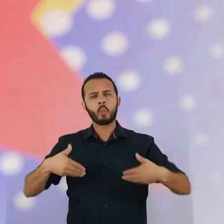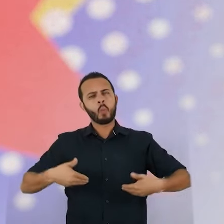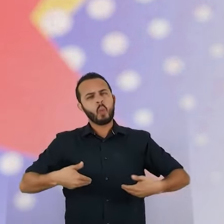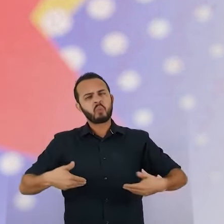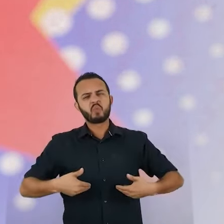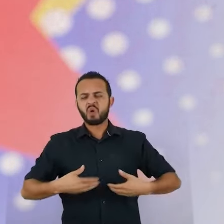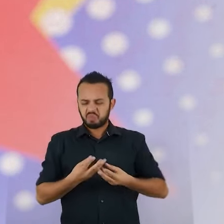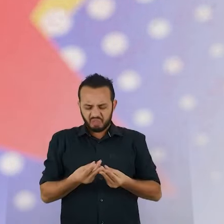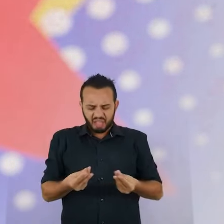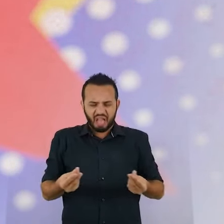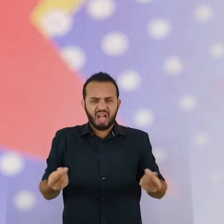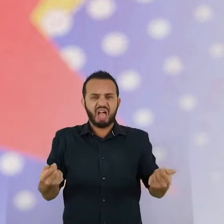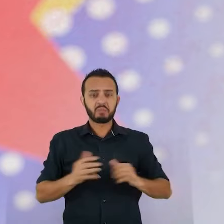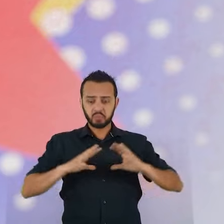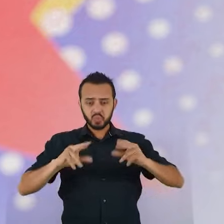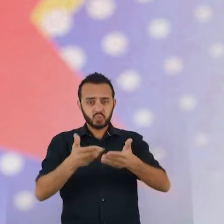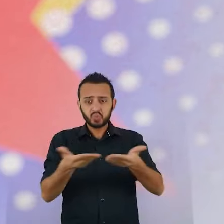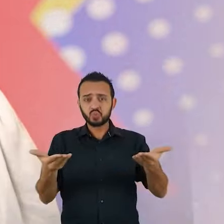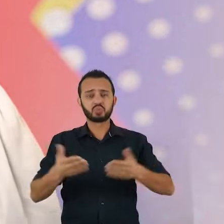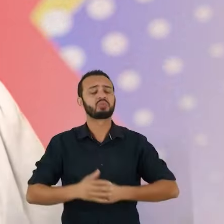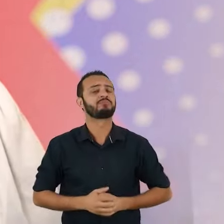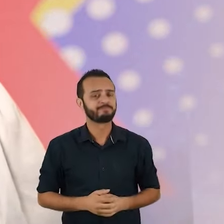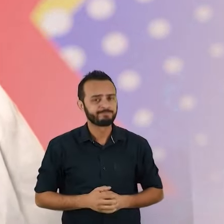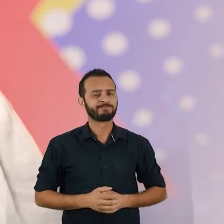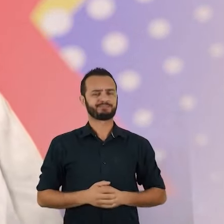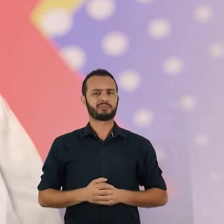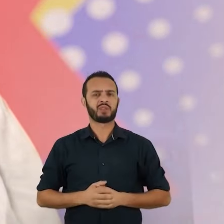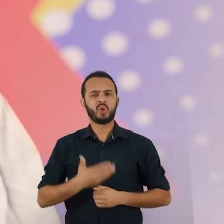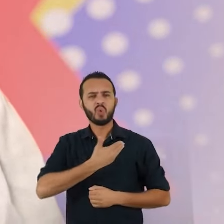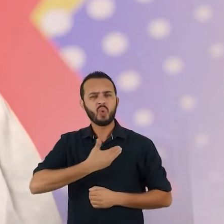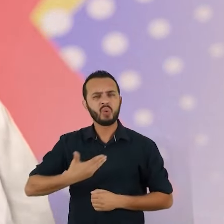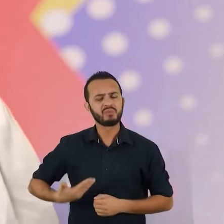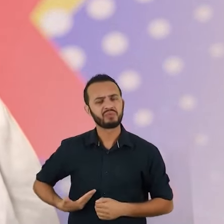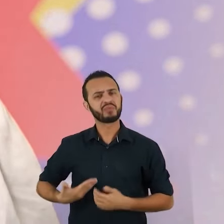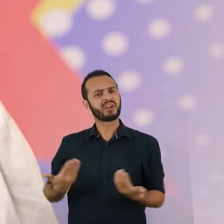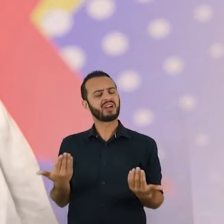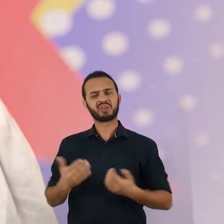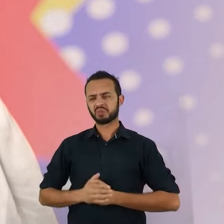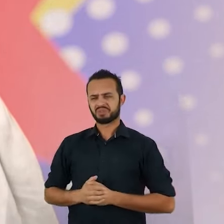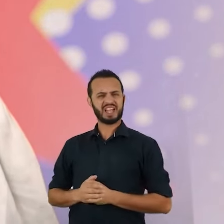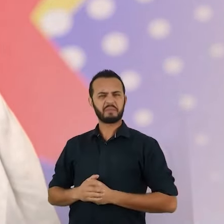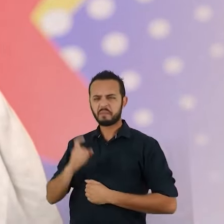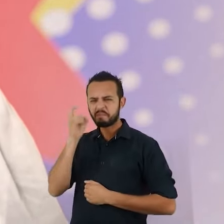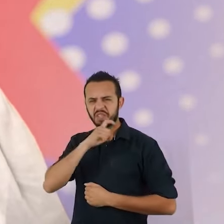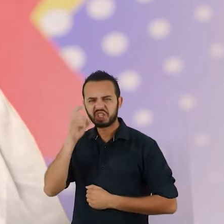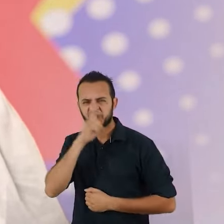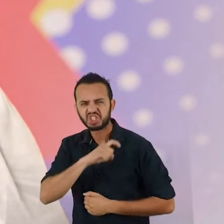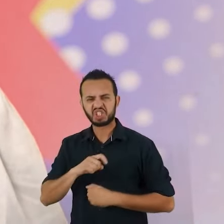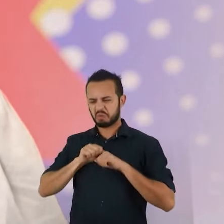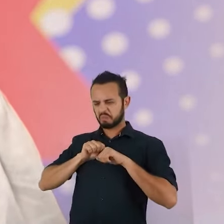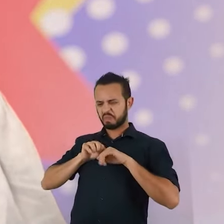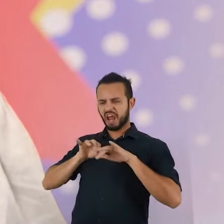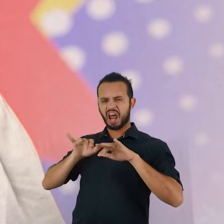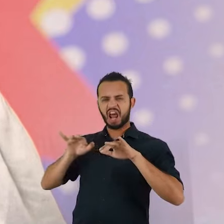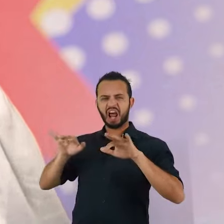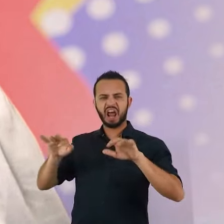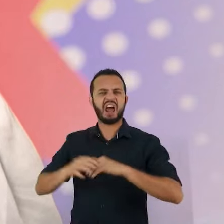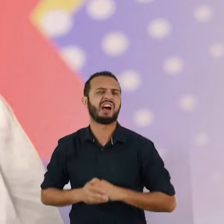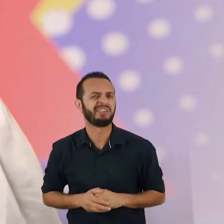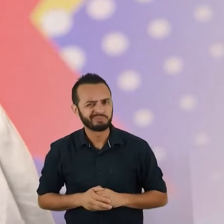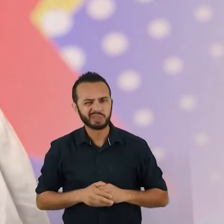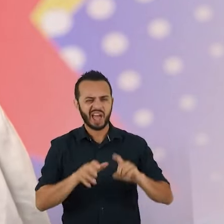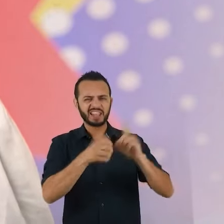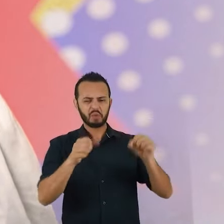fome, miséria por toda parte. Um governo jamais deve ser usado para espalhar mentira, para